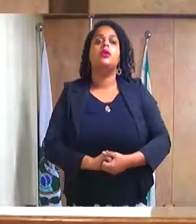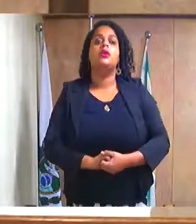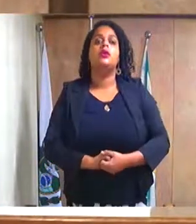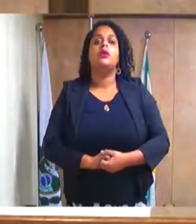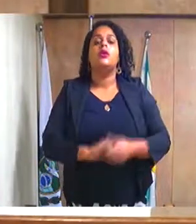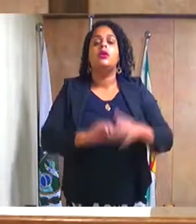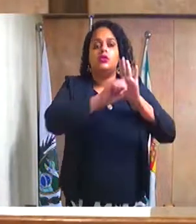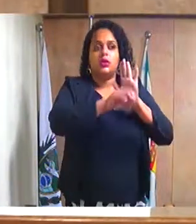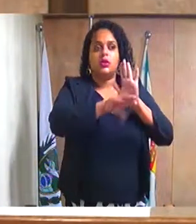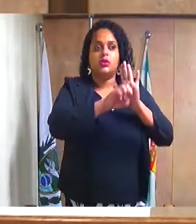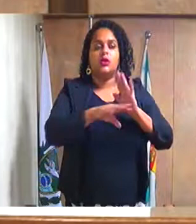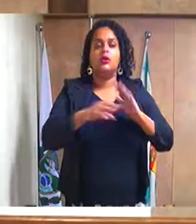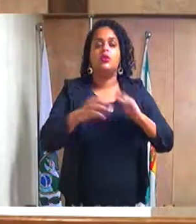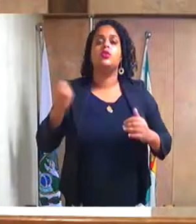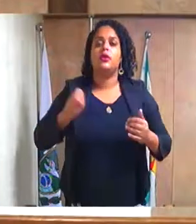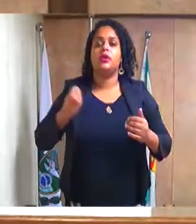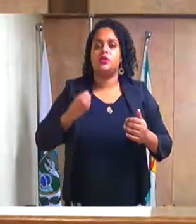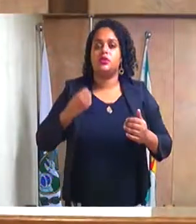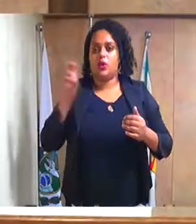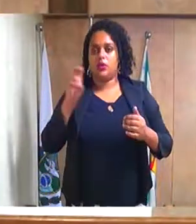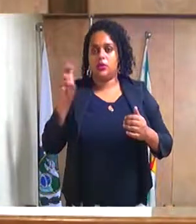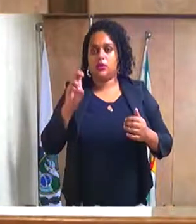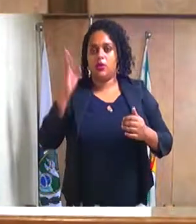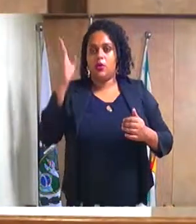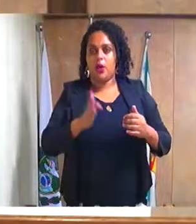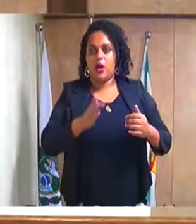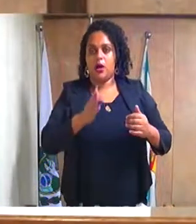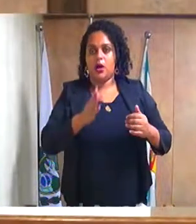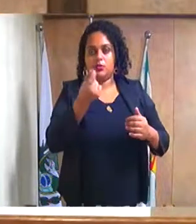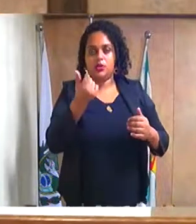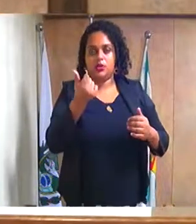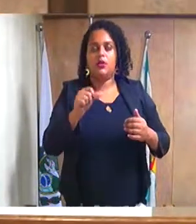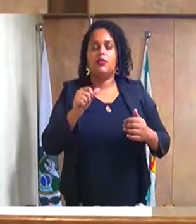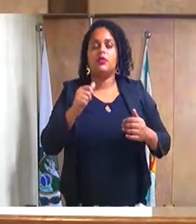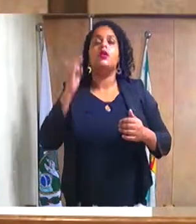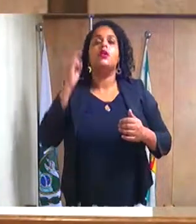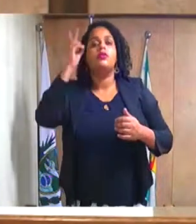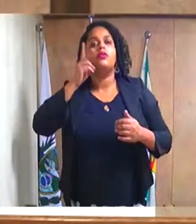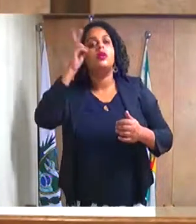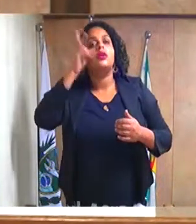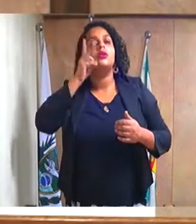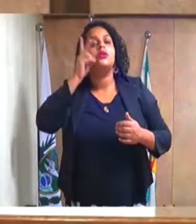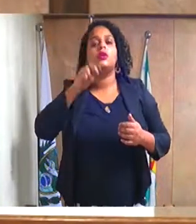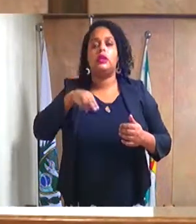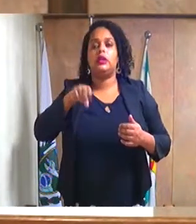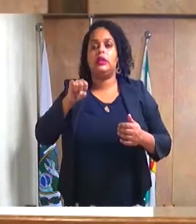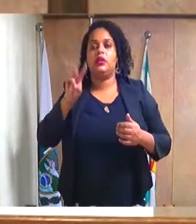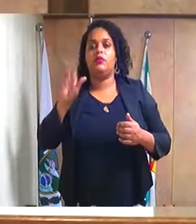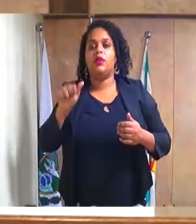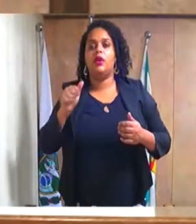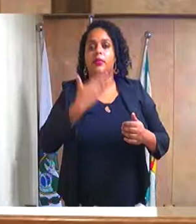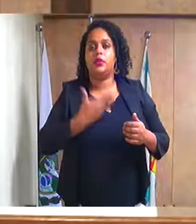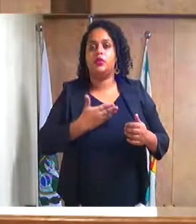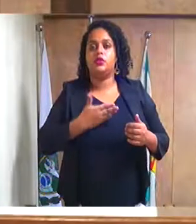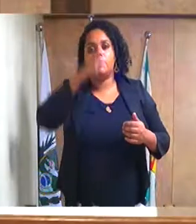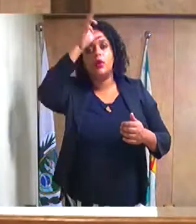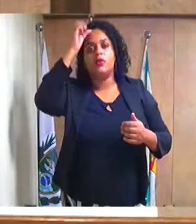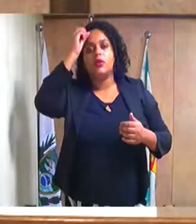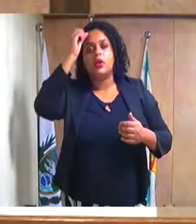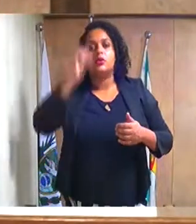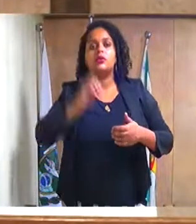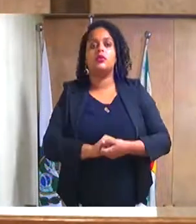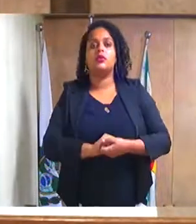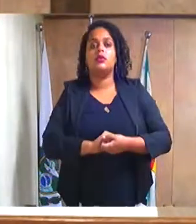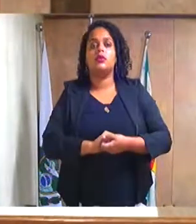Indicação número 5586, barra 2019, do excelente Sr. Vereador Nivão Almeida, solicitando ao excelente Sr. Prefeito,